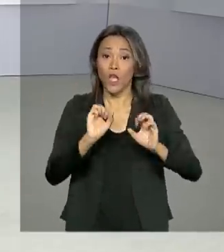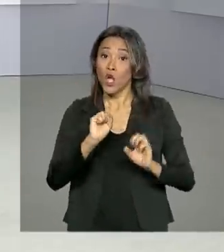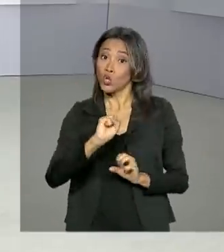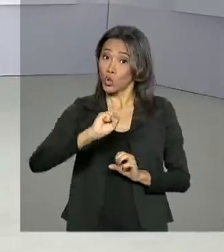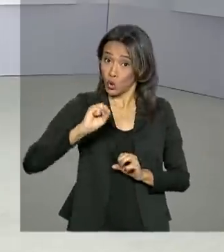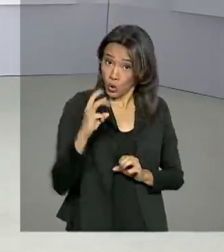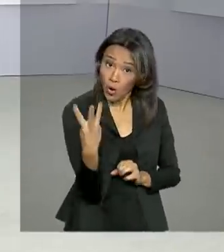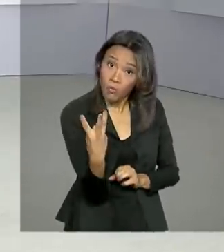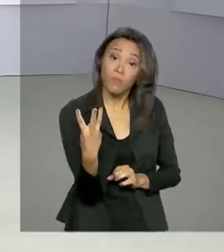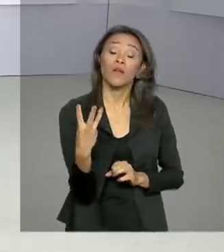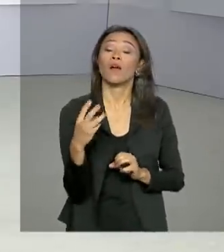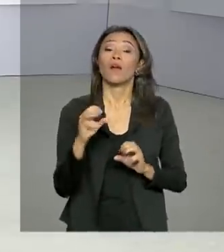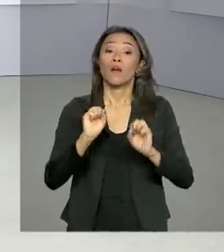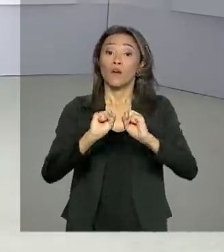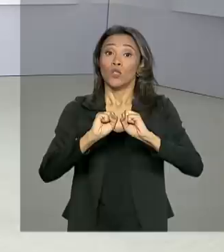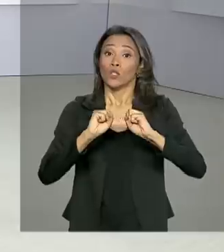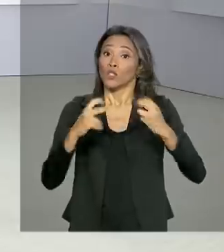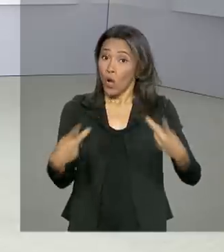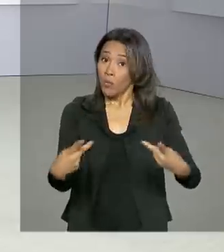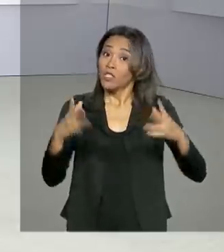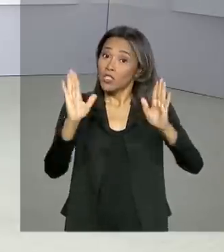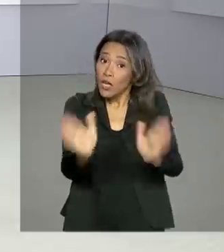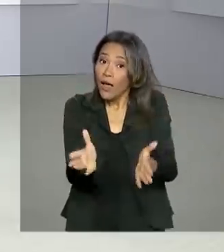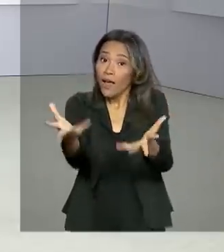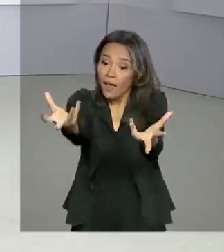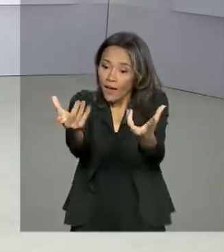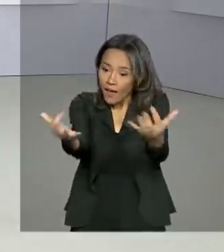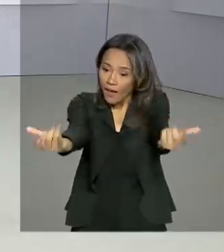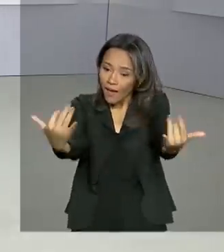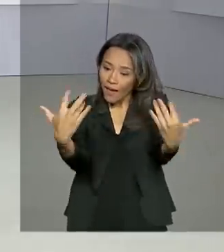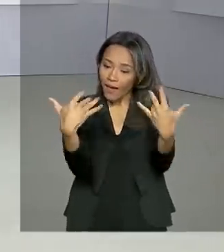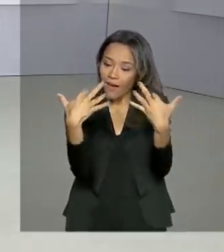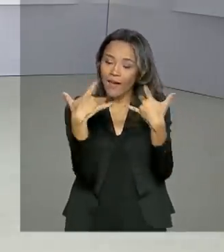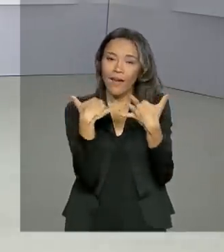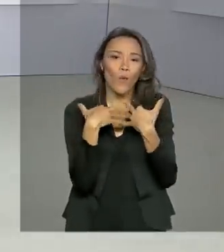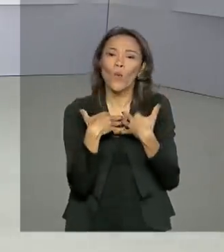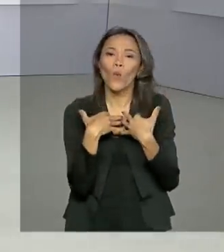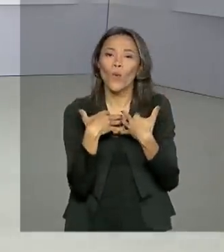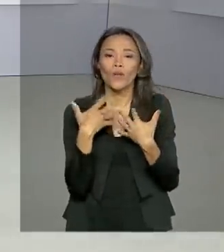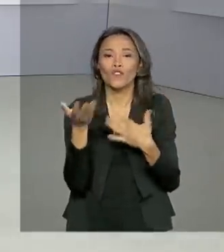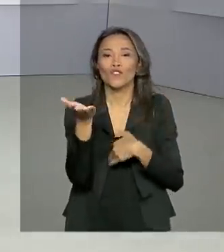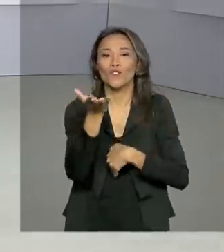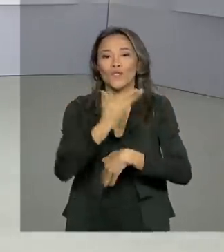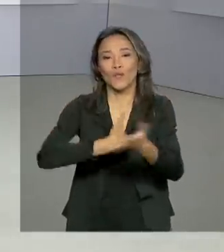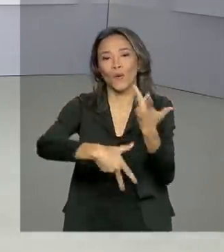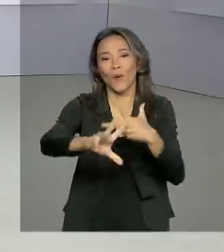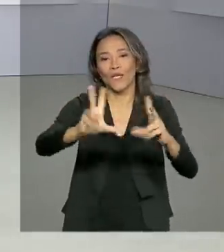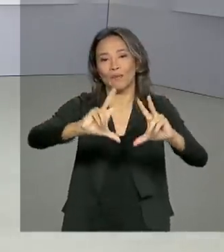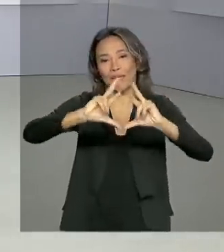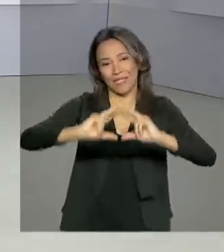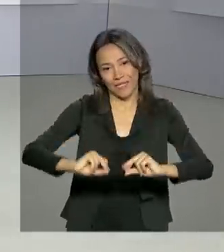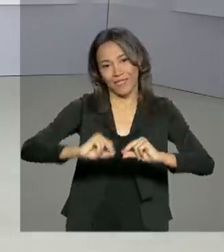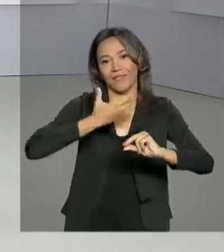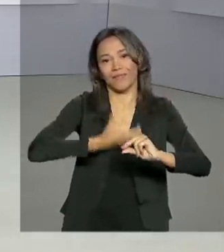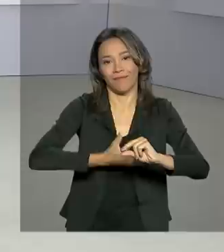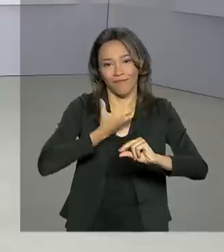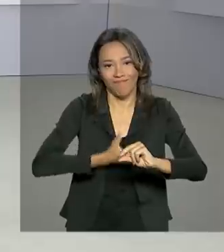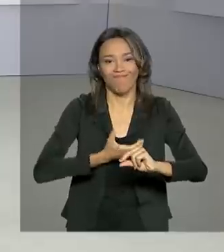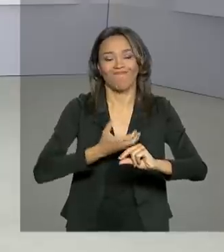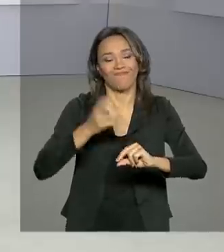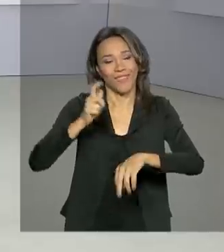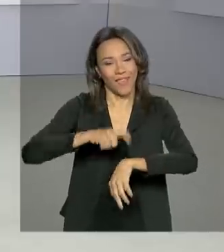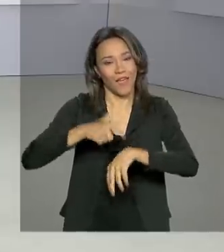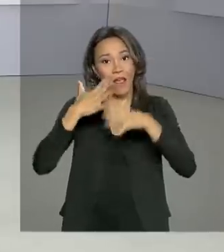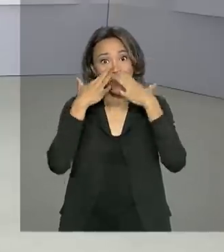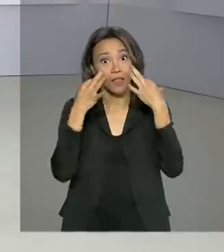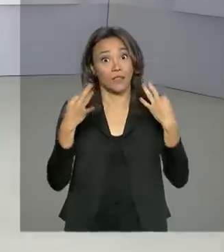estão recebendo os consumidores para mais uma famosa temporada de trocas de presentes de Natal. É hora